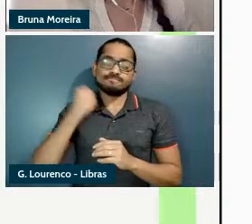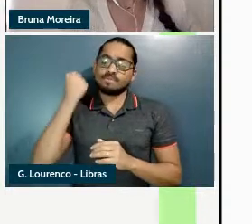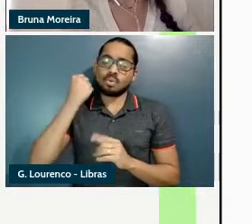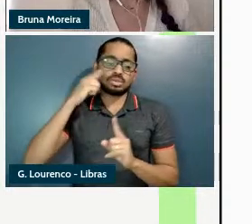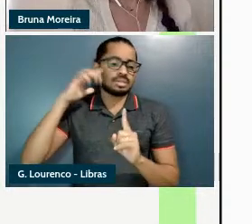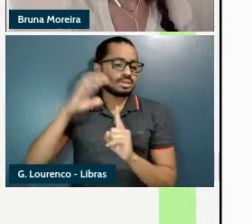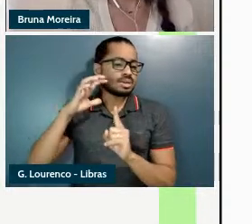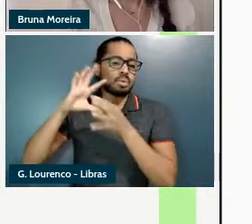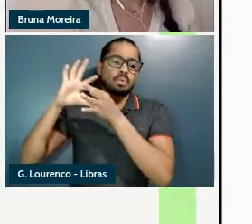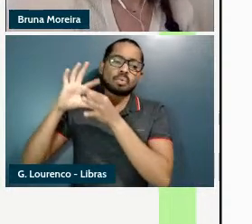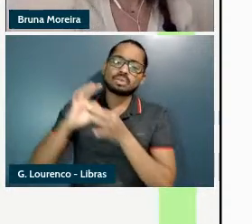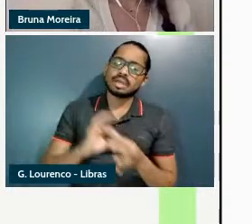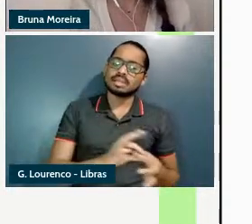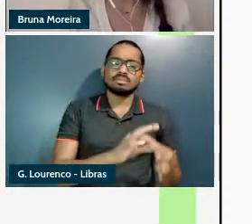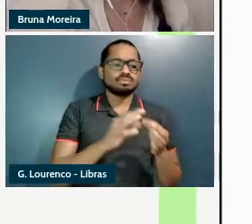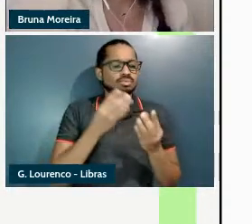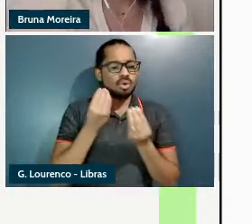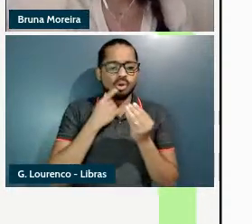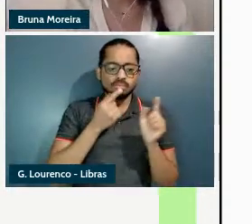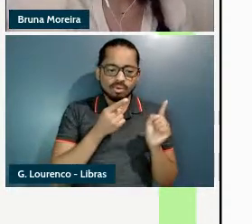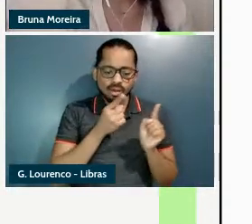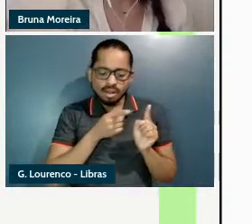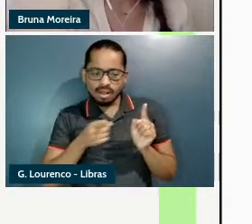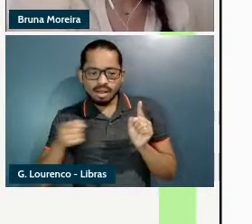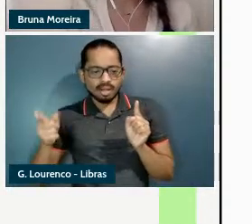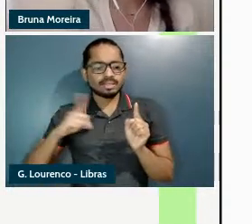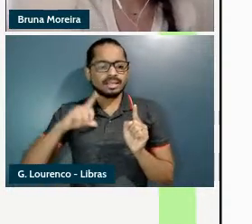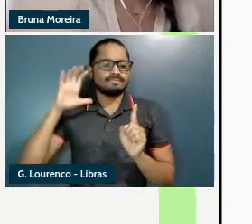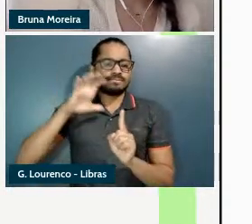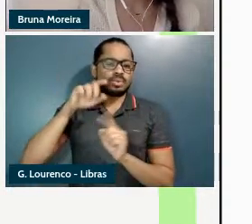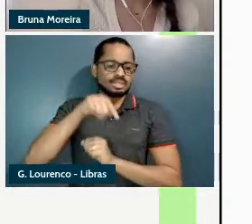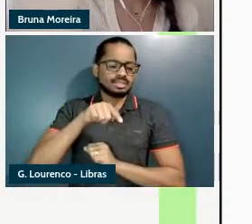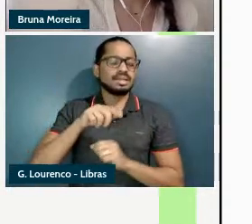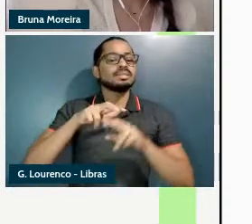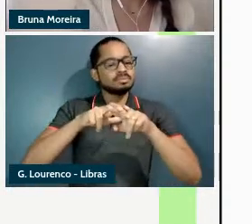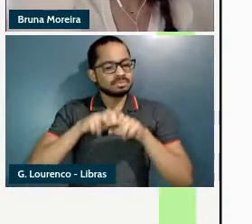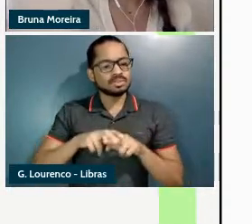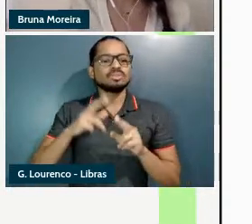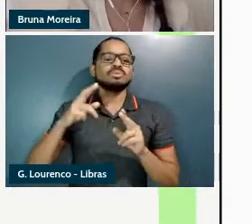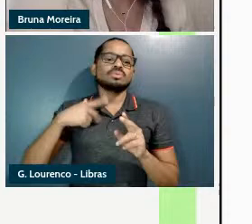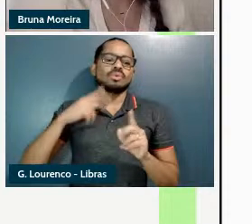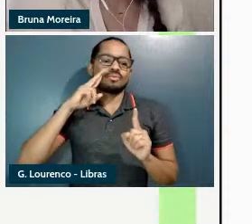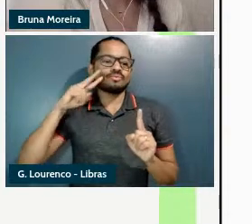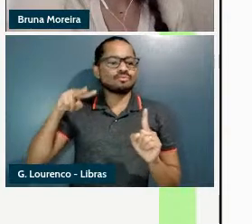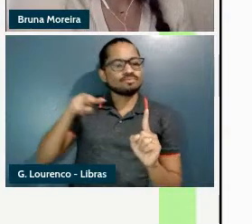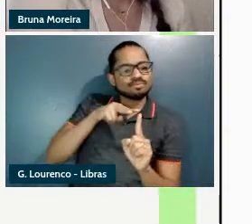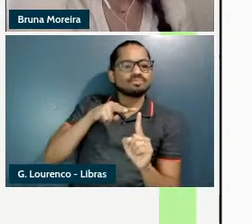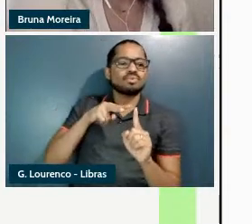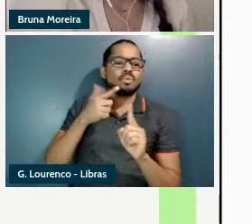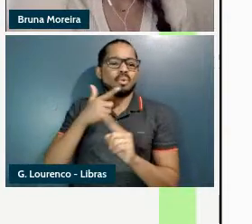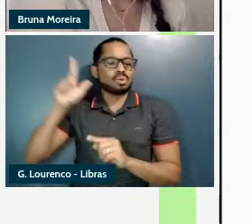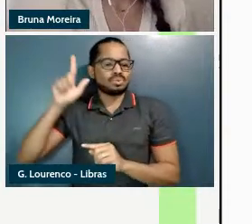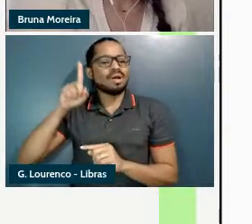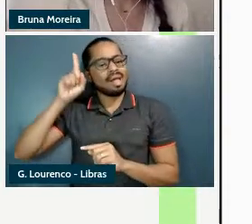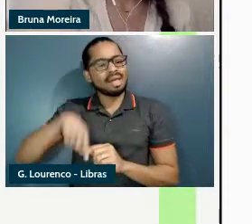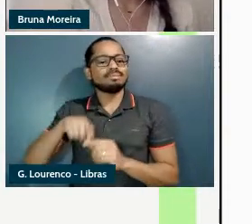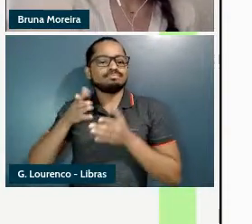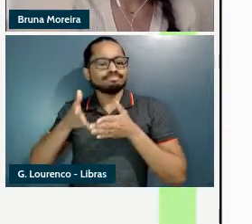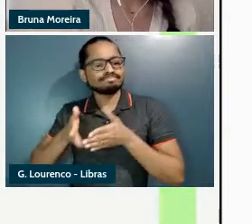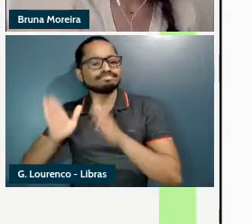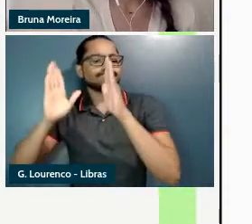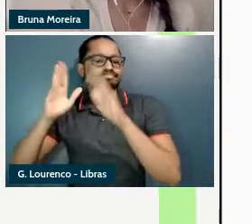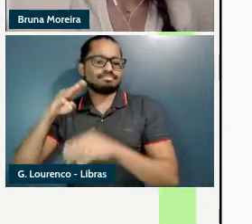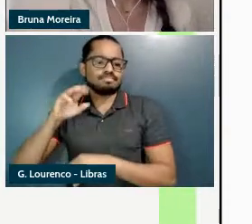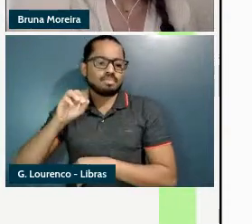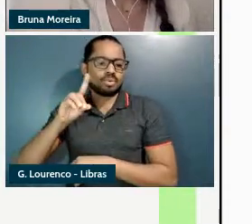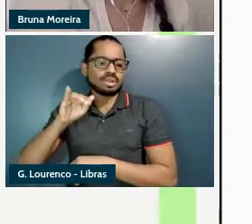então eu vou mudar o foco da explicação para a questão da modalidade então a fixação de vel